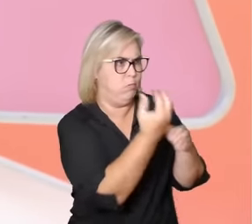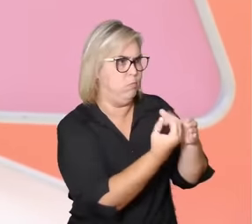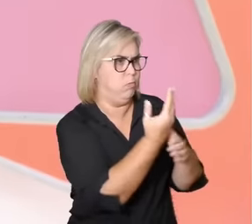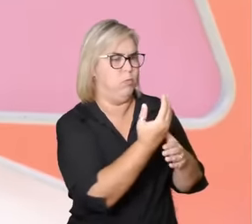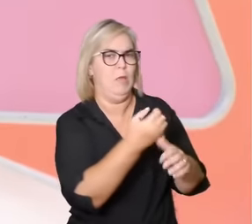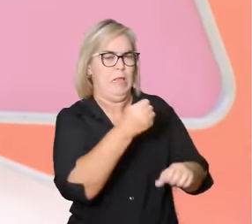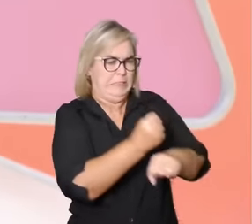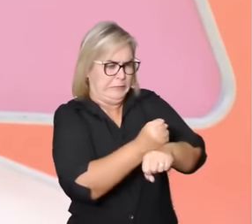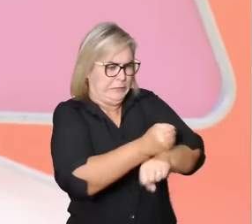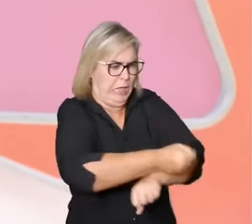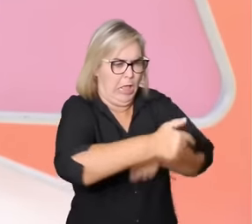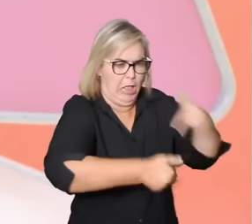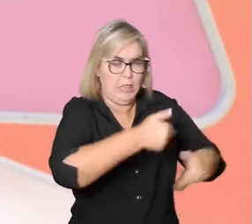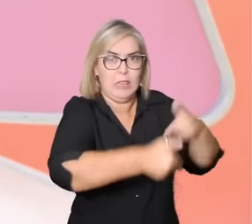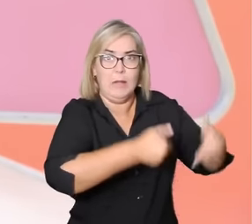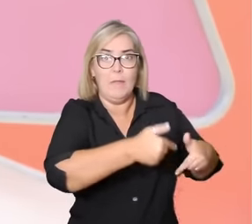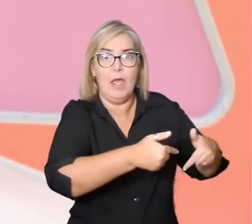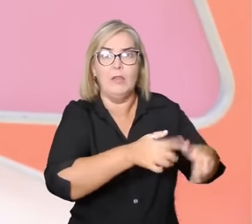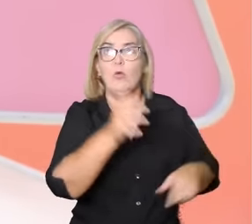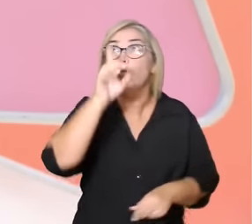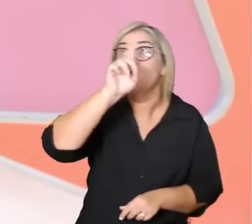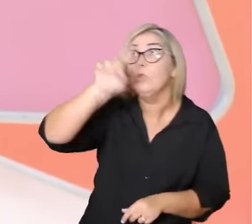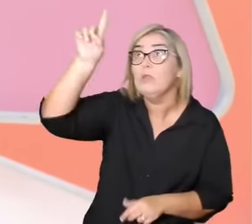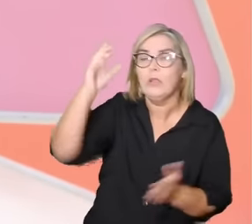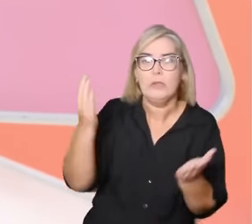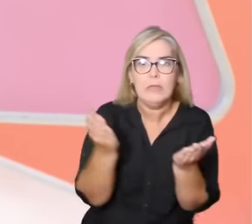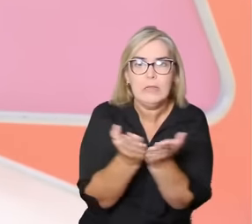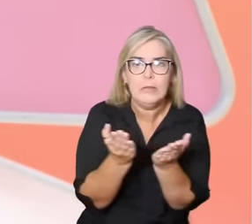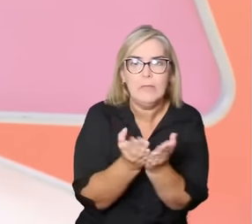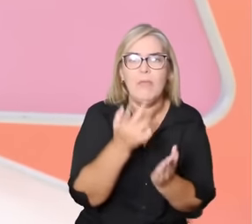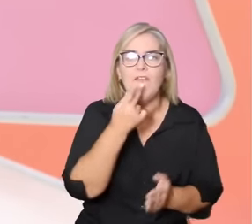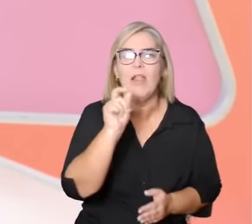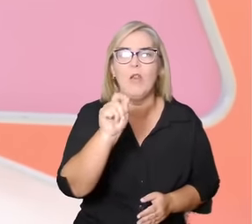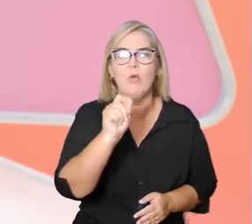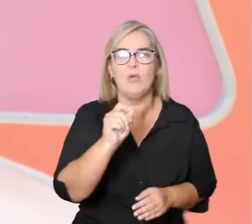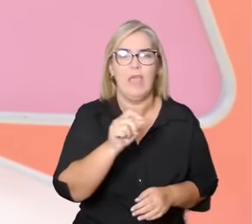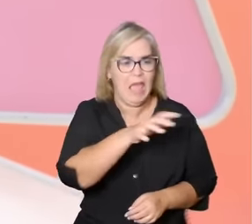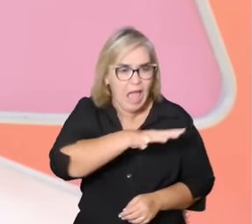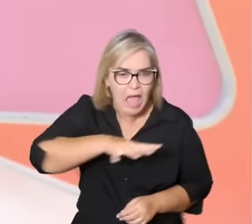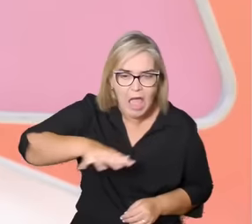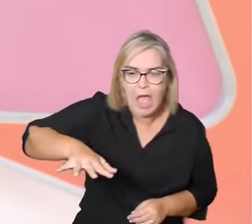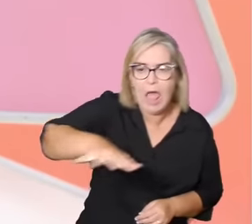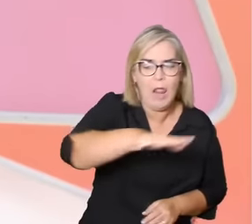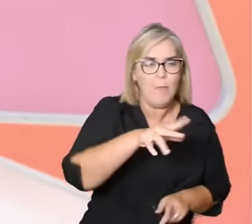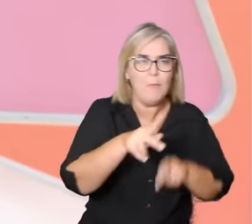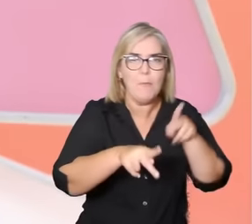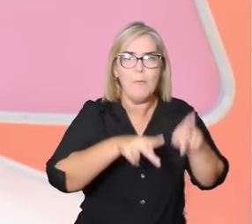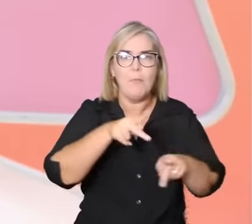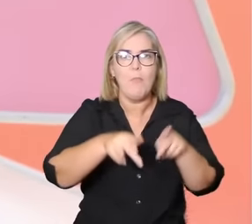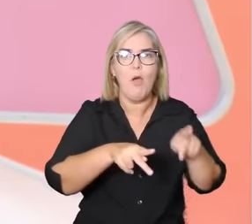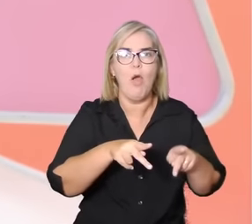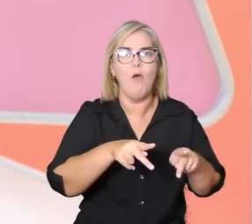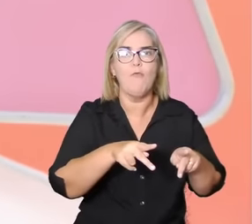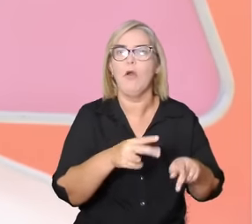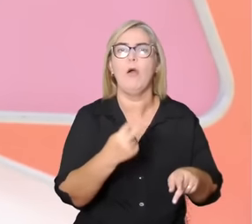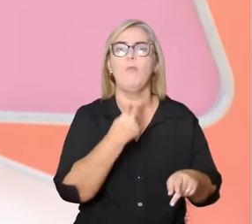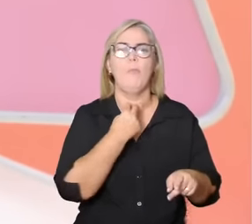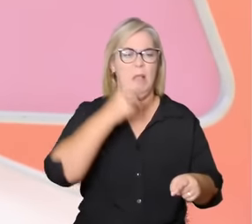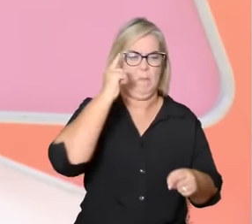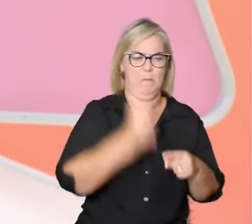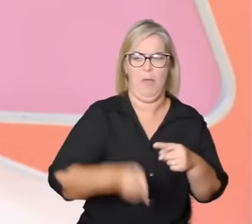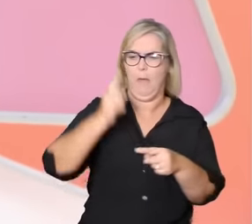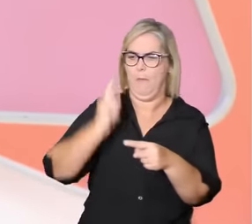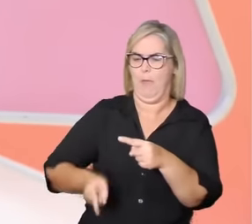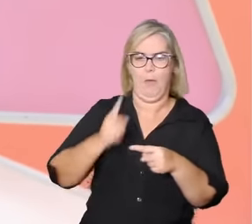o Deus da Bíblia além de desterritorializar o seu povo também os aterrorizou de tal forma